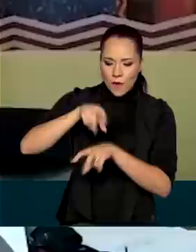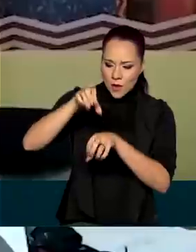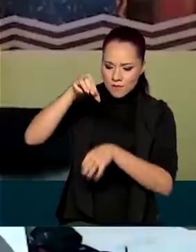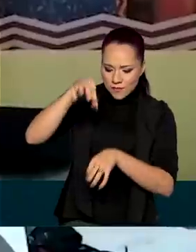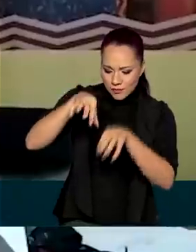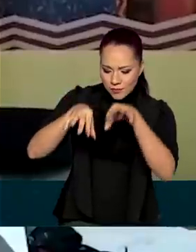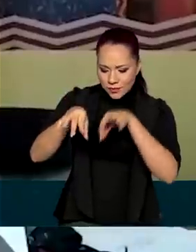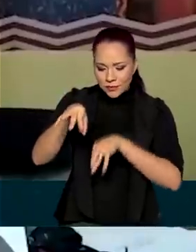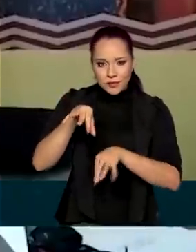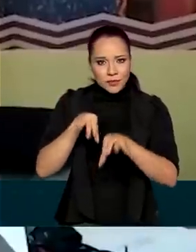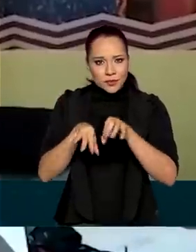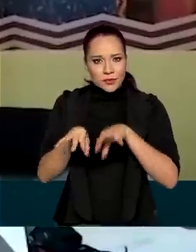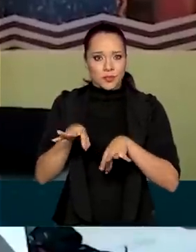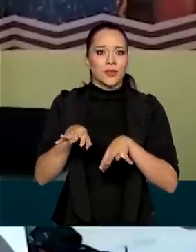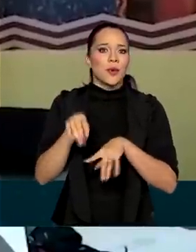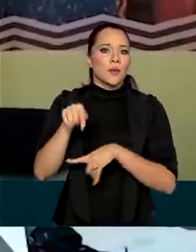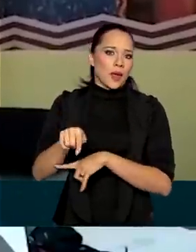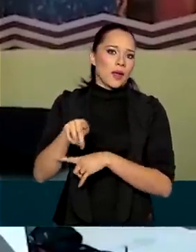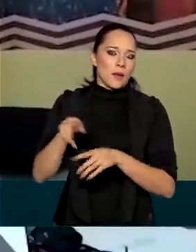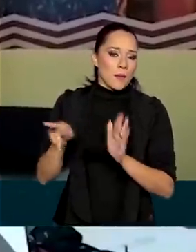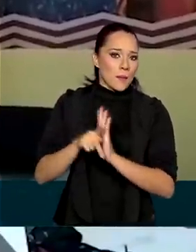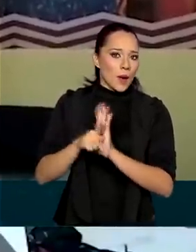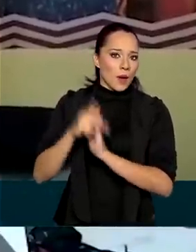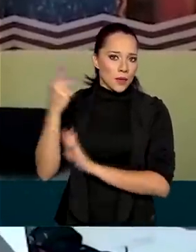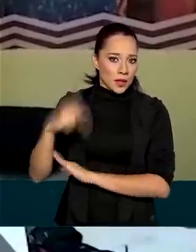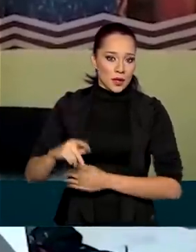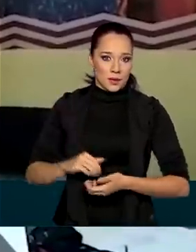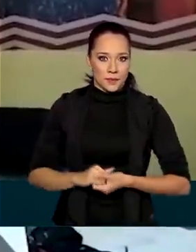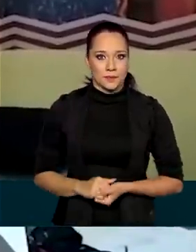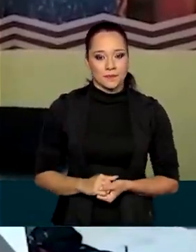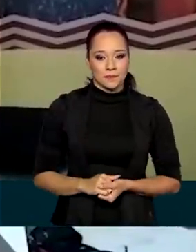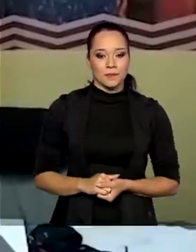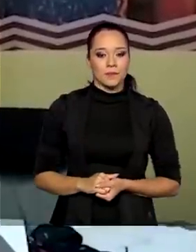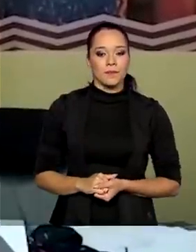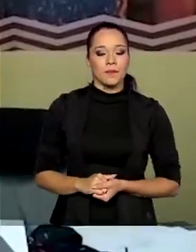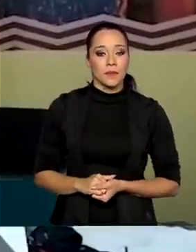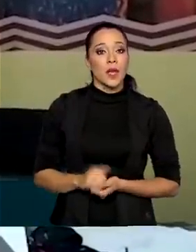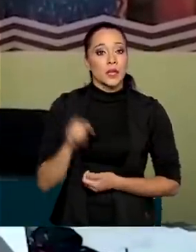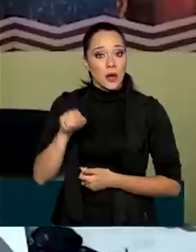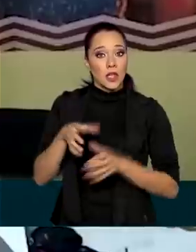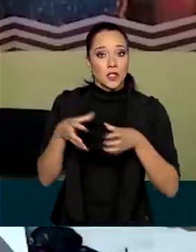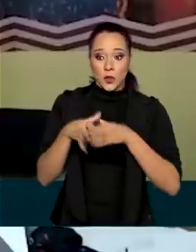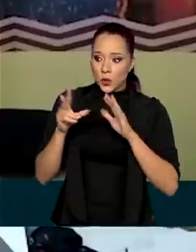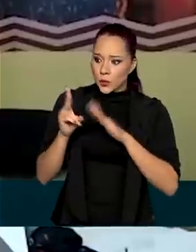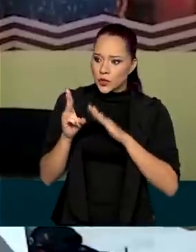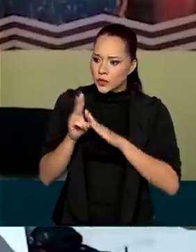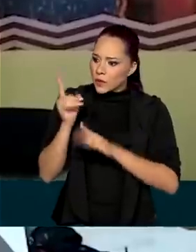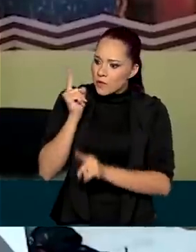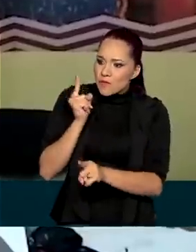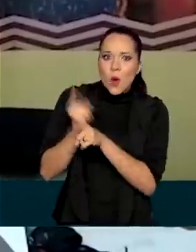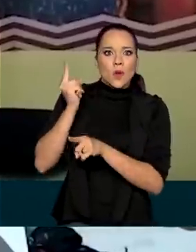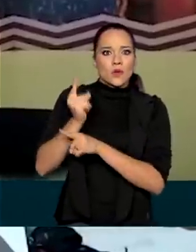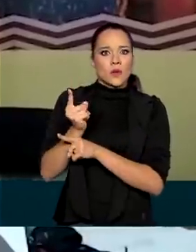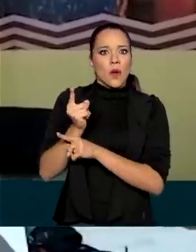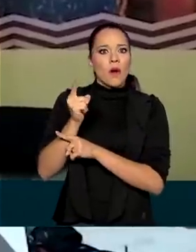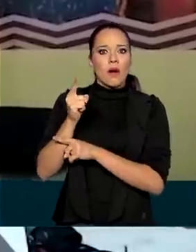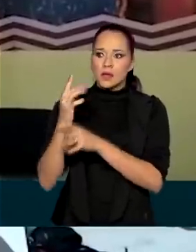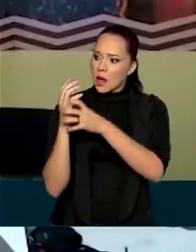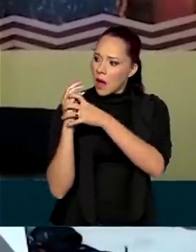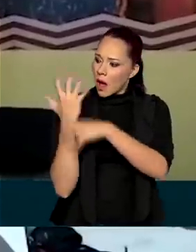pelo Isatere Maué. Ela que descobriu esta planta. Então, é